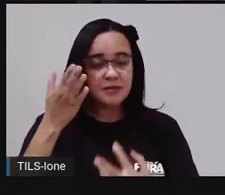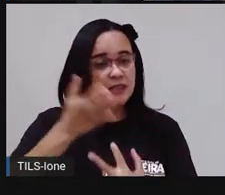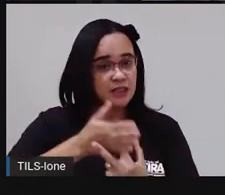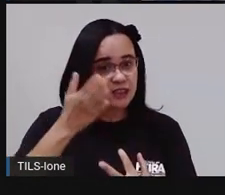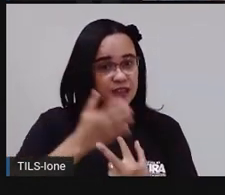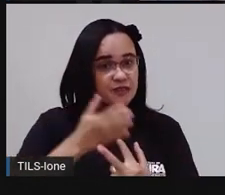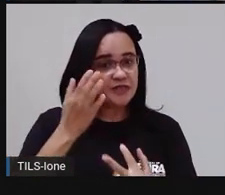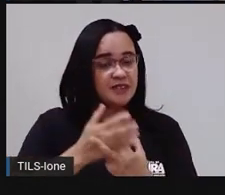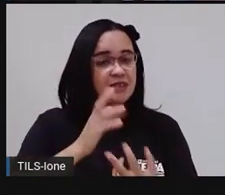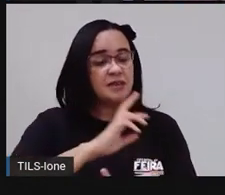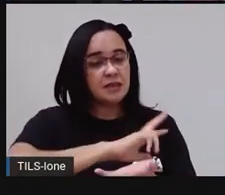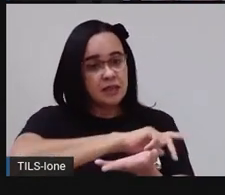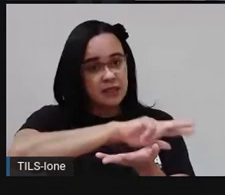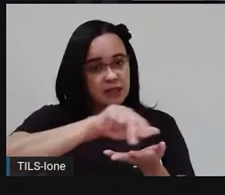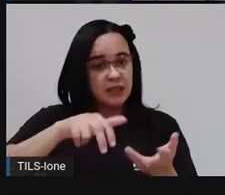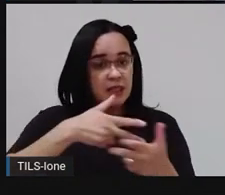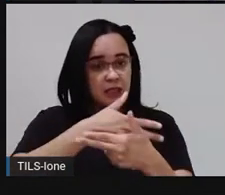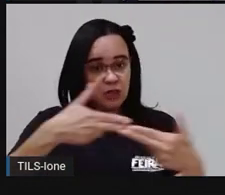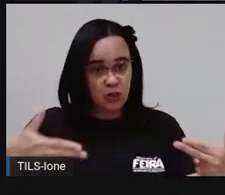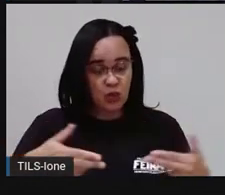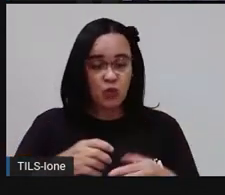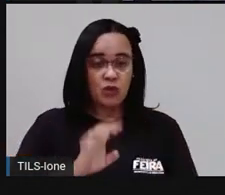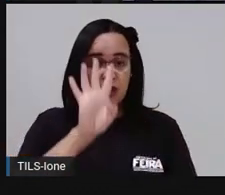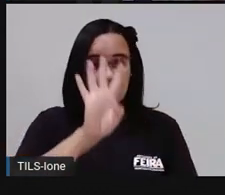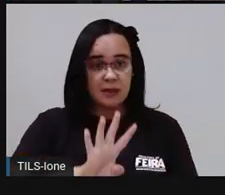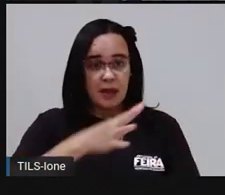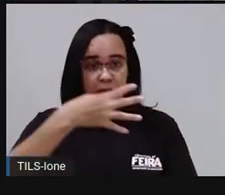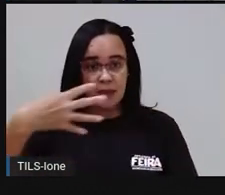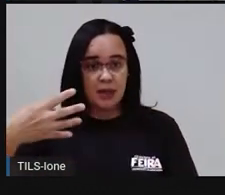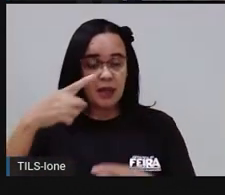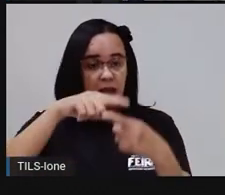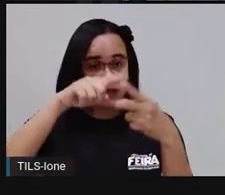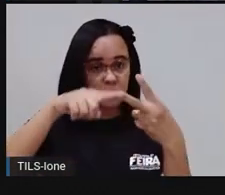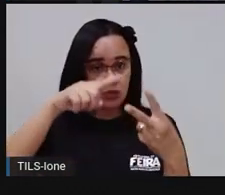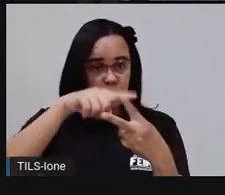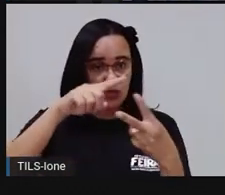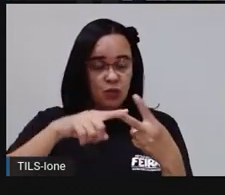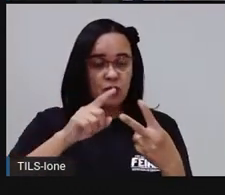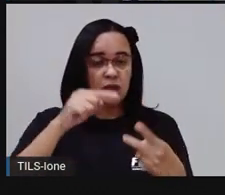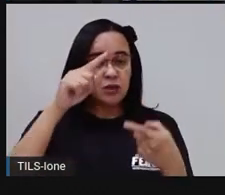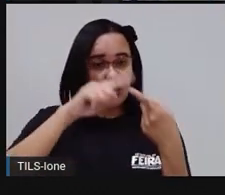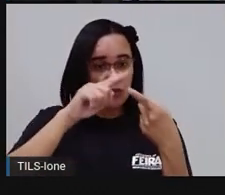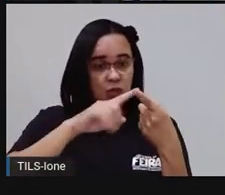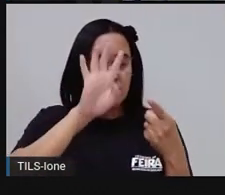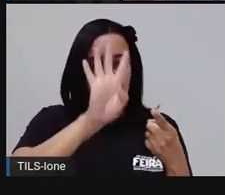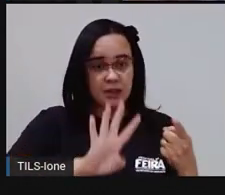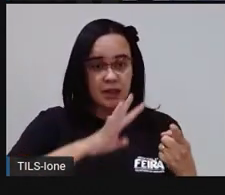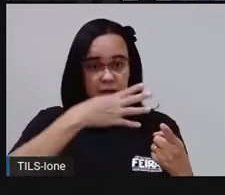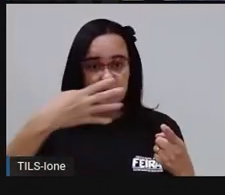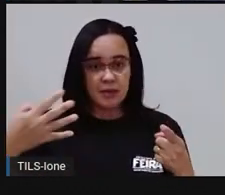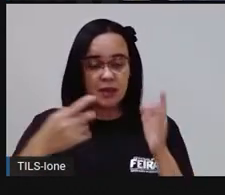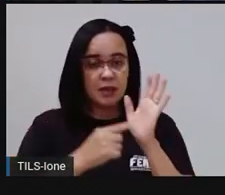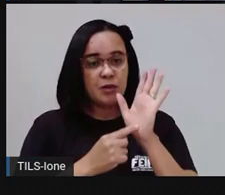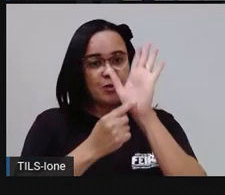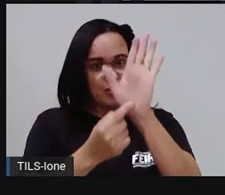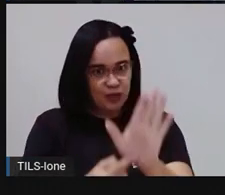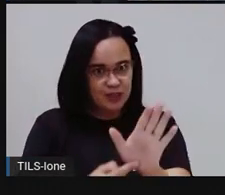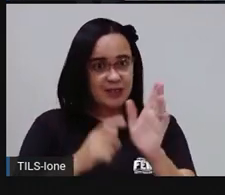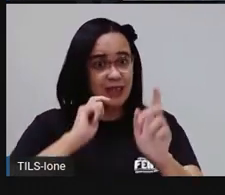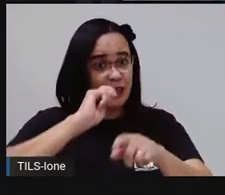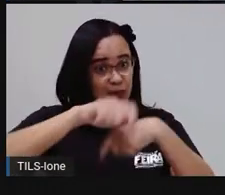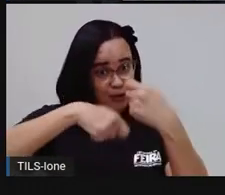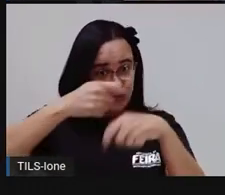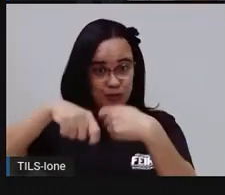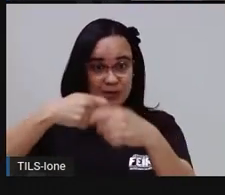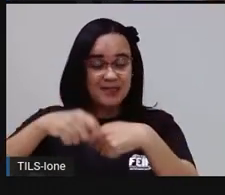ações aqui em duas tabelas. Em uma tabela que vai demonstrar ações que nós estamos economizando água. E